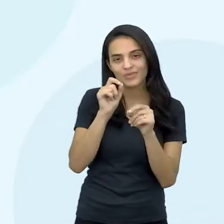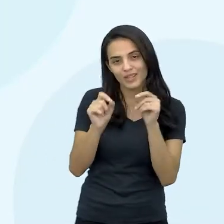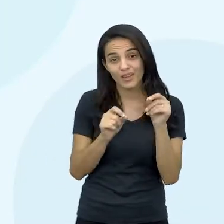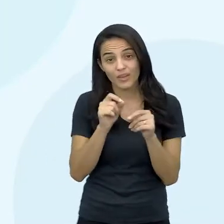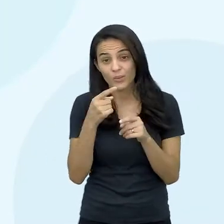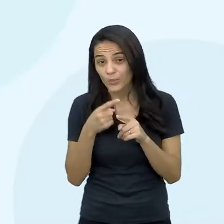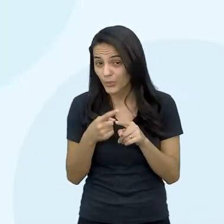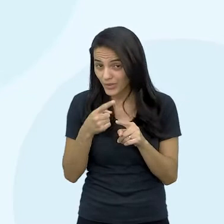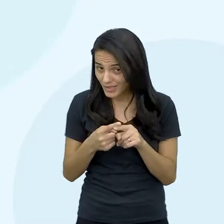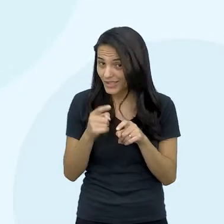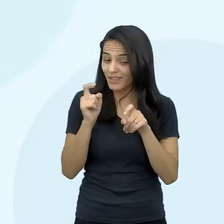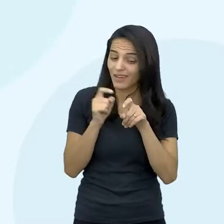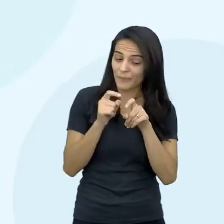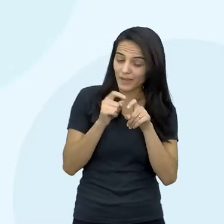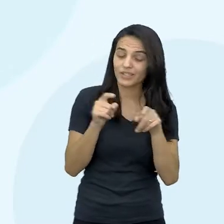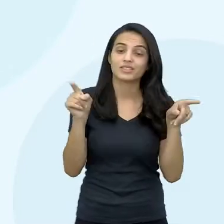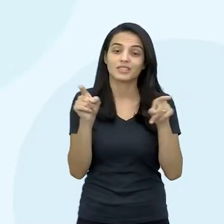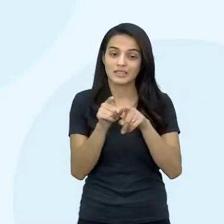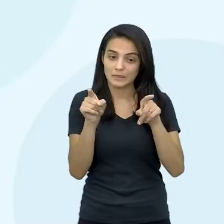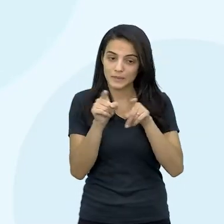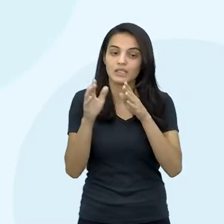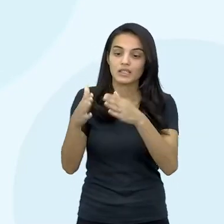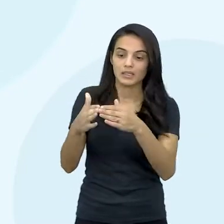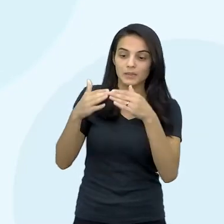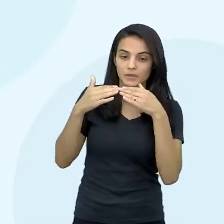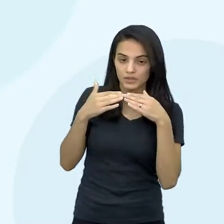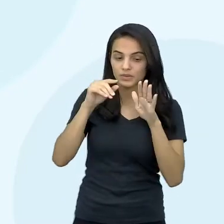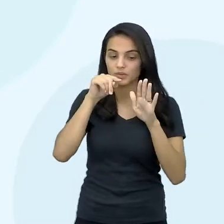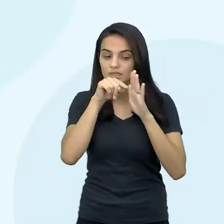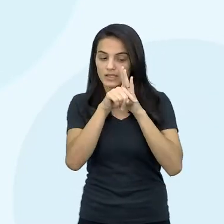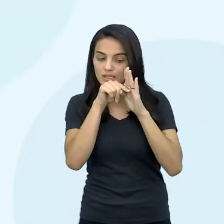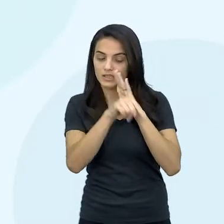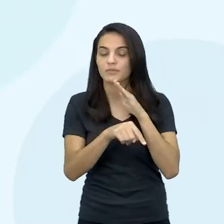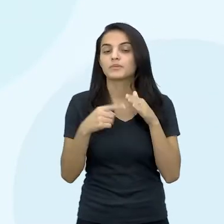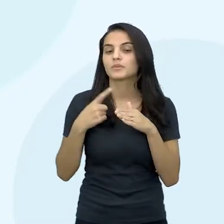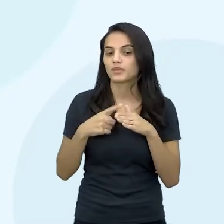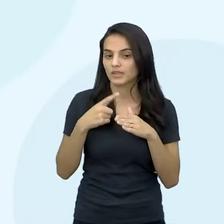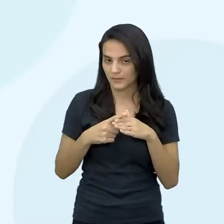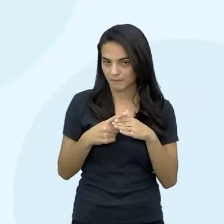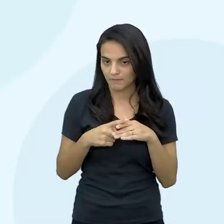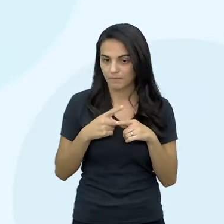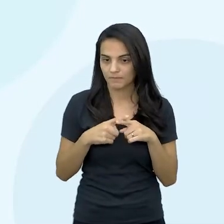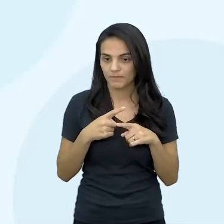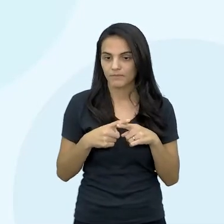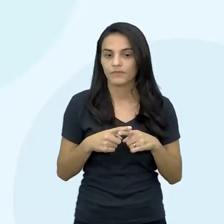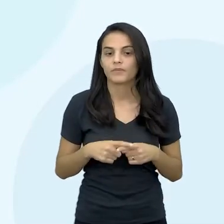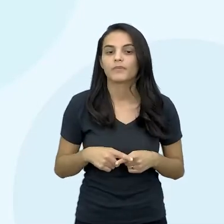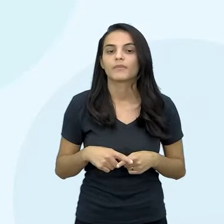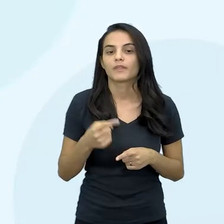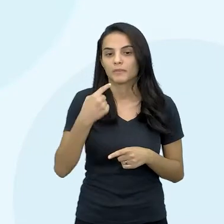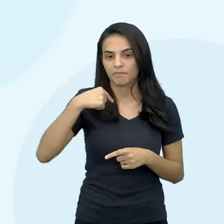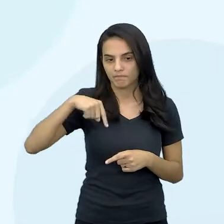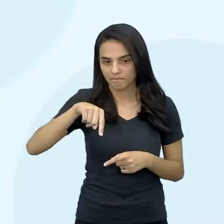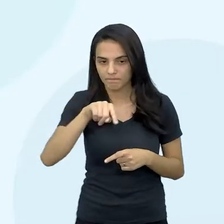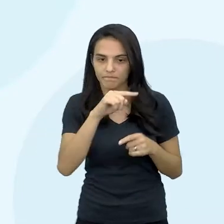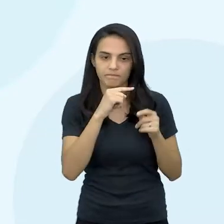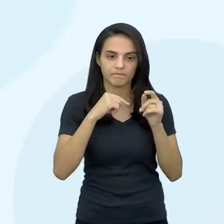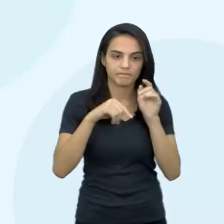e por que que a doutora também pediu esse tipo de exame? E aí, gente, para nos